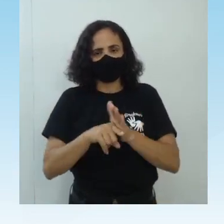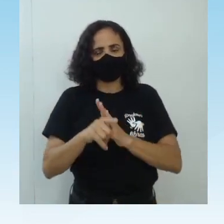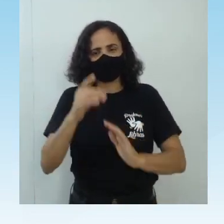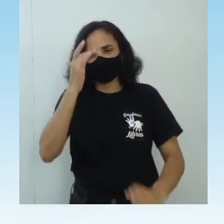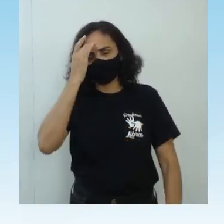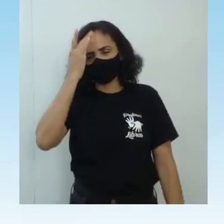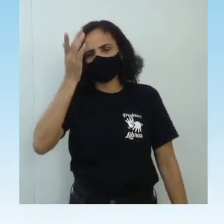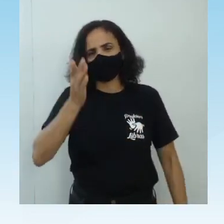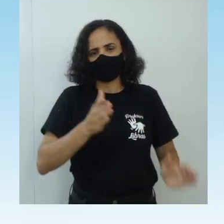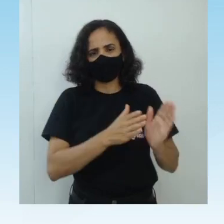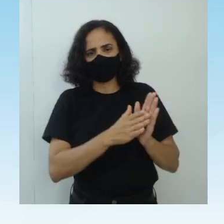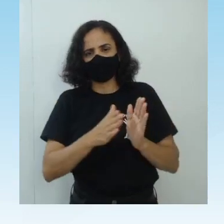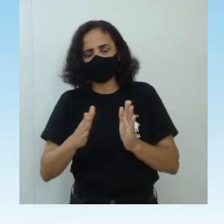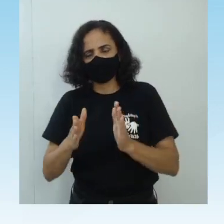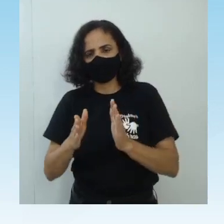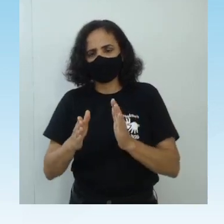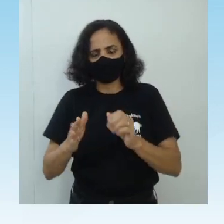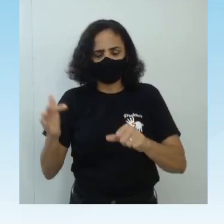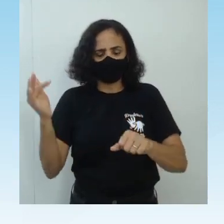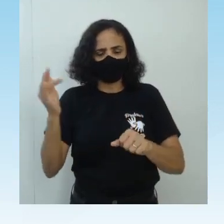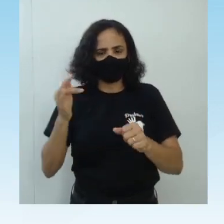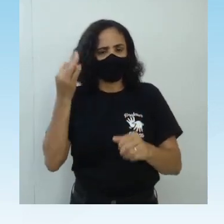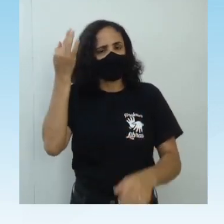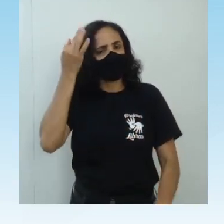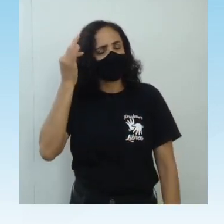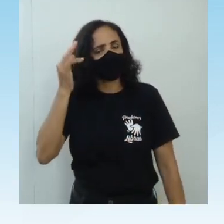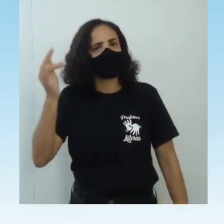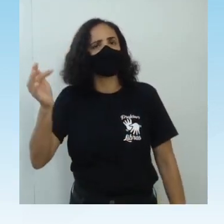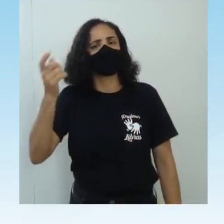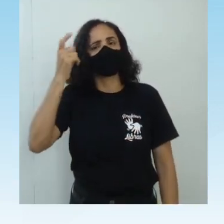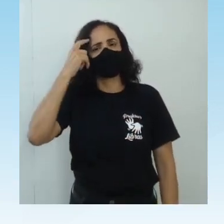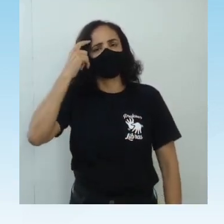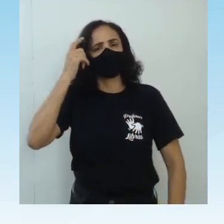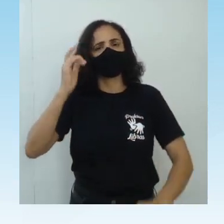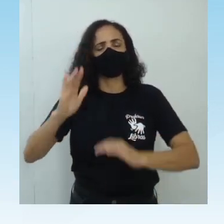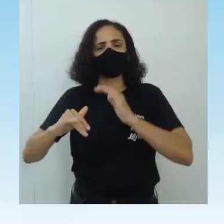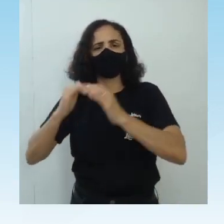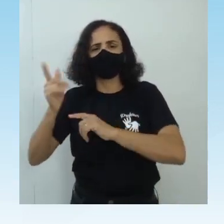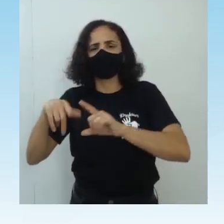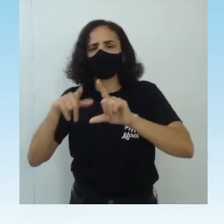fácil a filosofia ela vai procurar desenvolver o que? o pensamento alegórico?